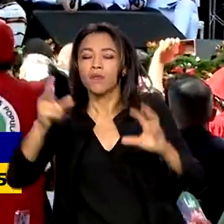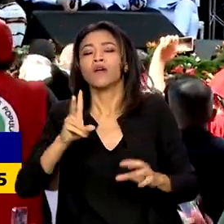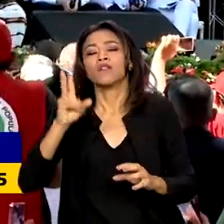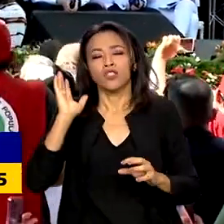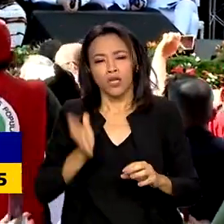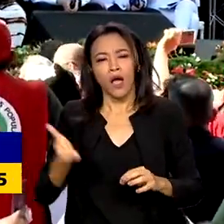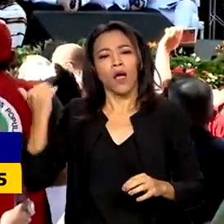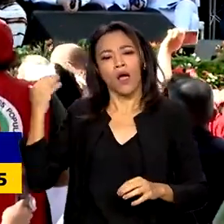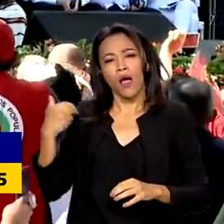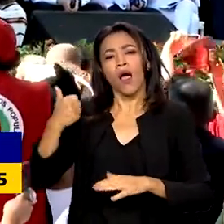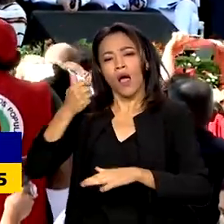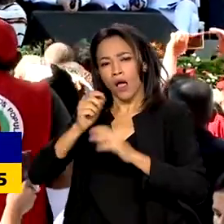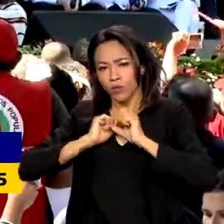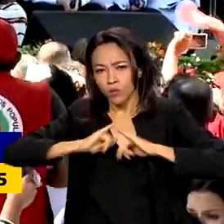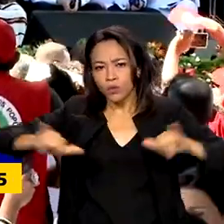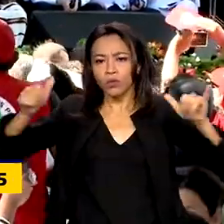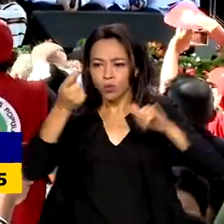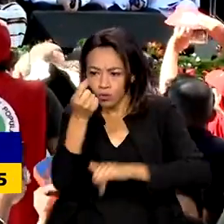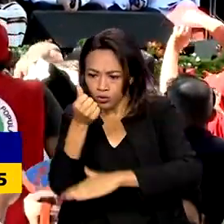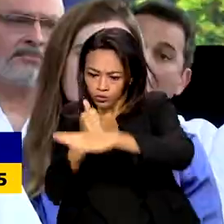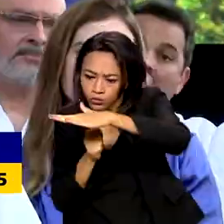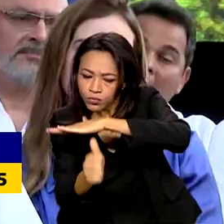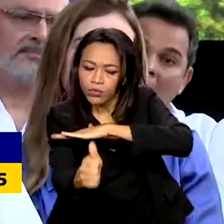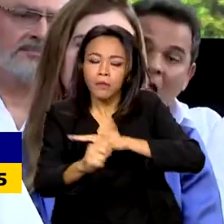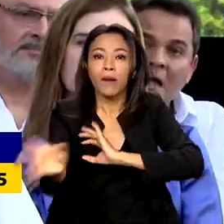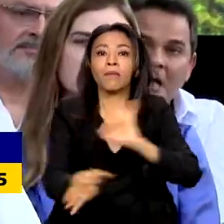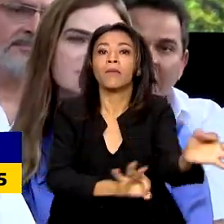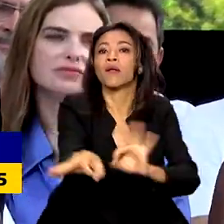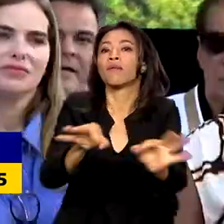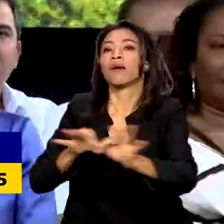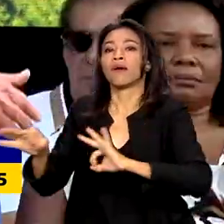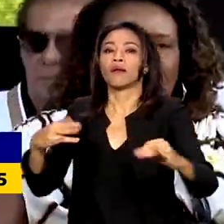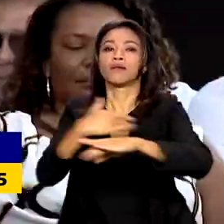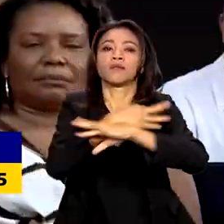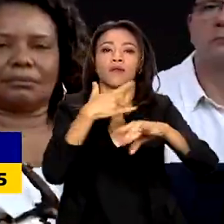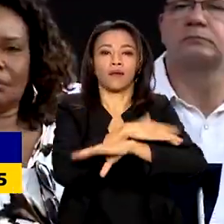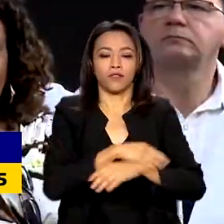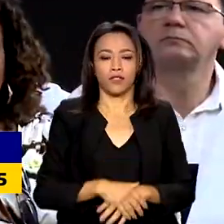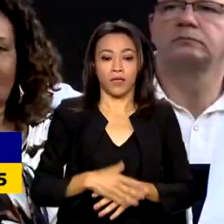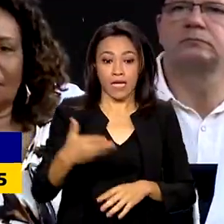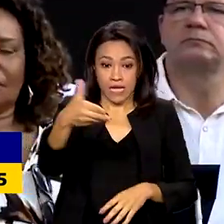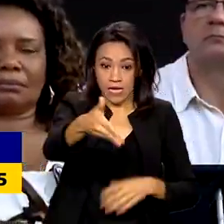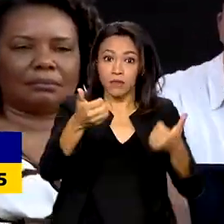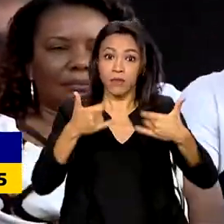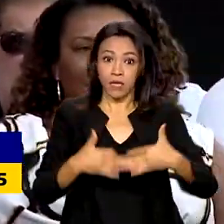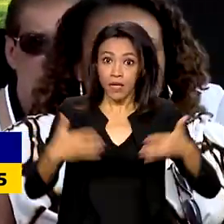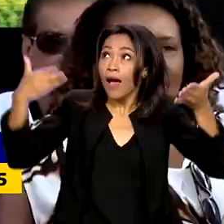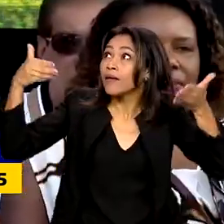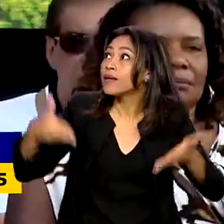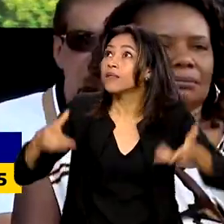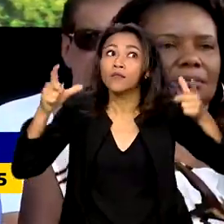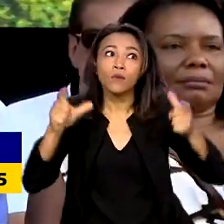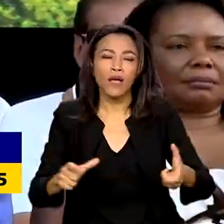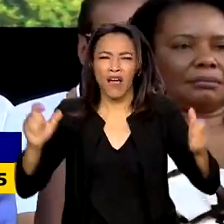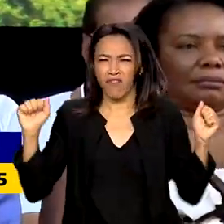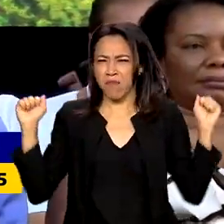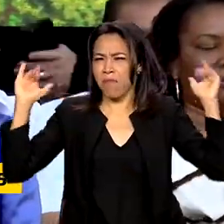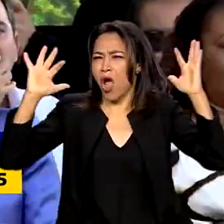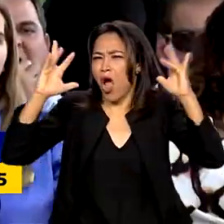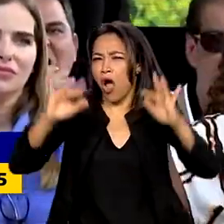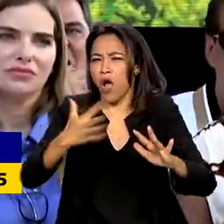investimentos para preparar a cidade. Aqui vai vir muitos governantes, aqui vai vir